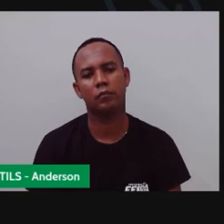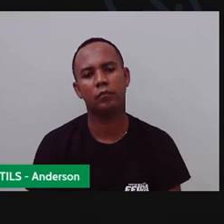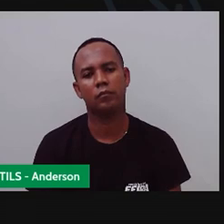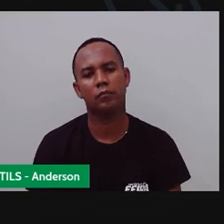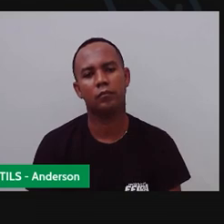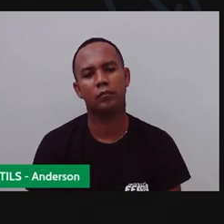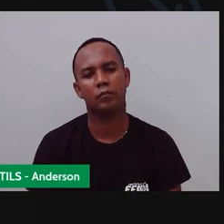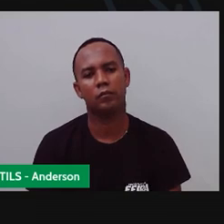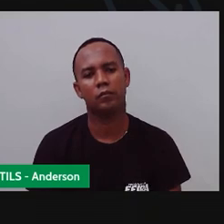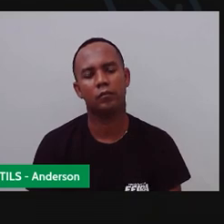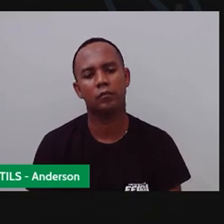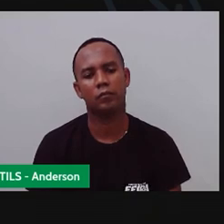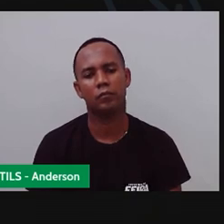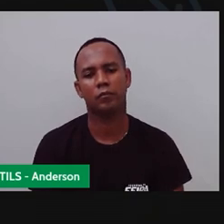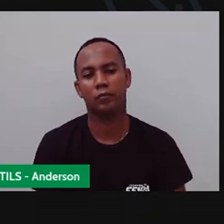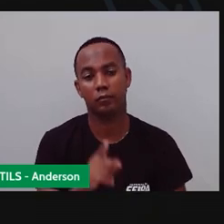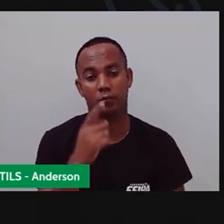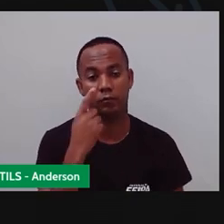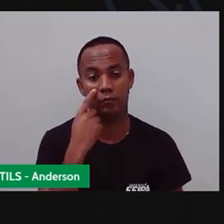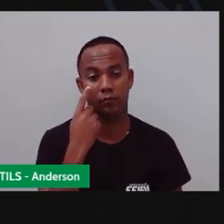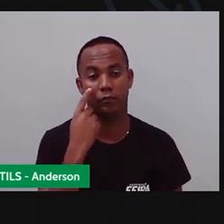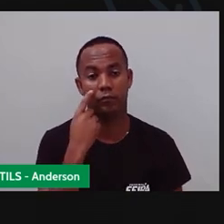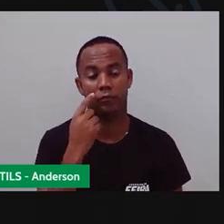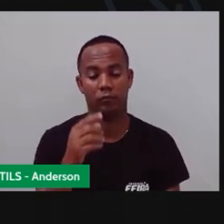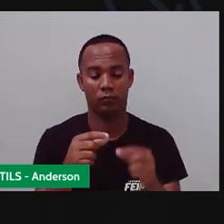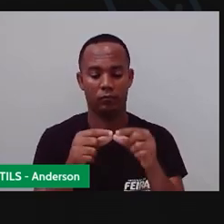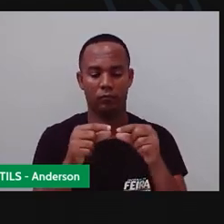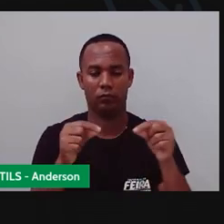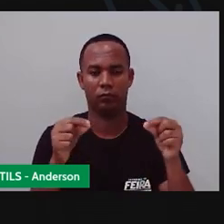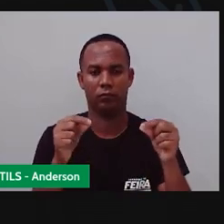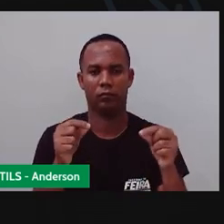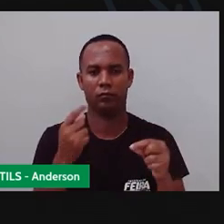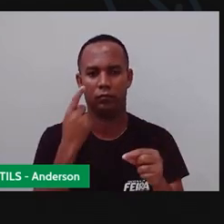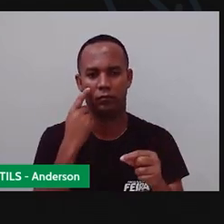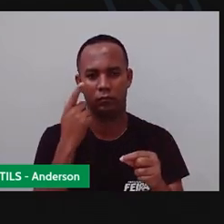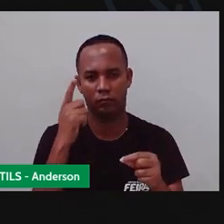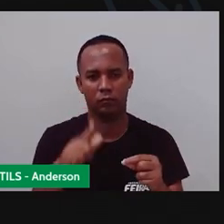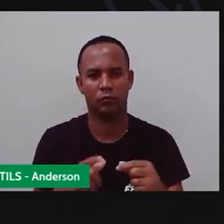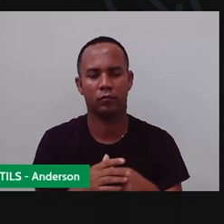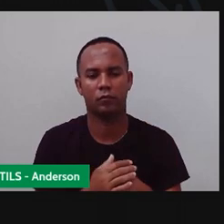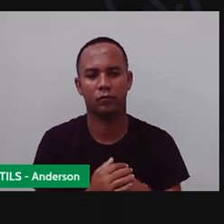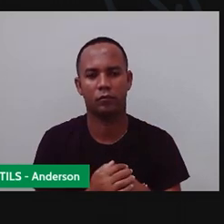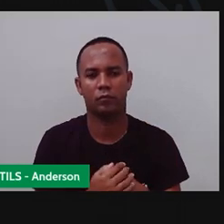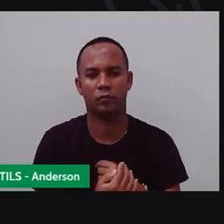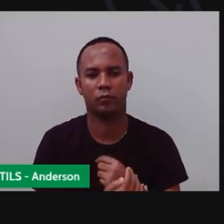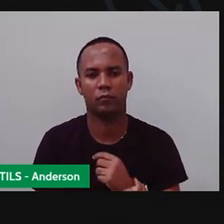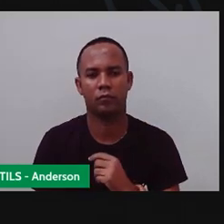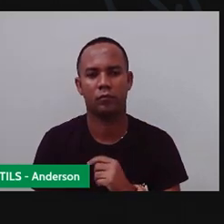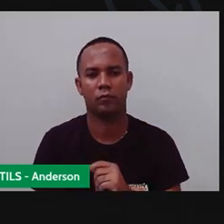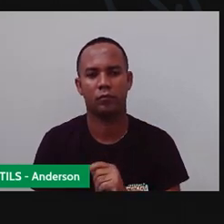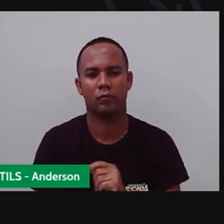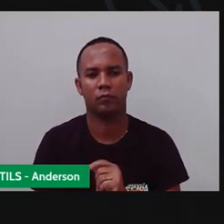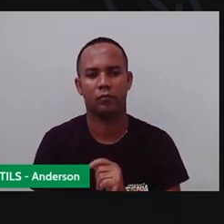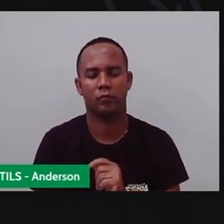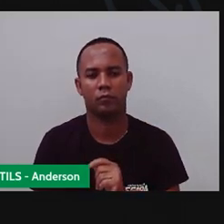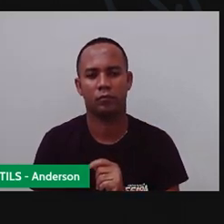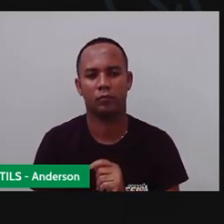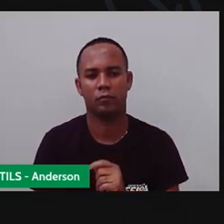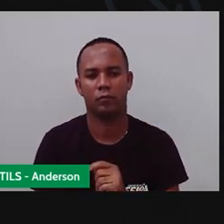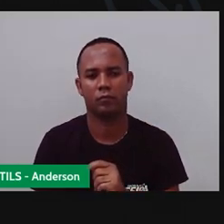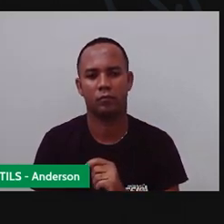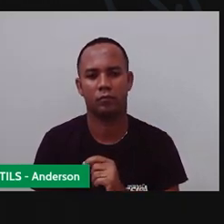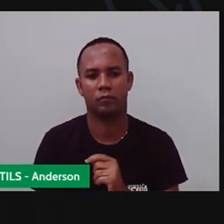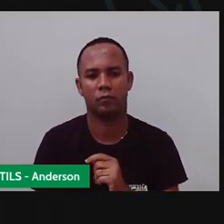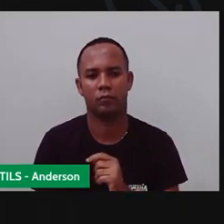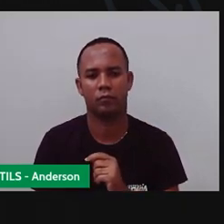vocês preferirem. Lembra que a gente dobrou um relógio? A gente vai dobrar mais uma vez, ó. Dobrou. E